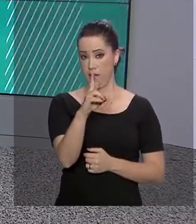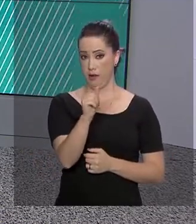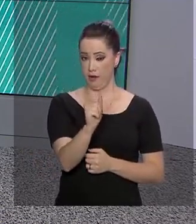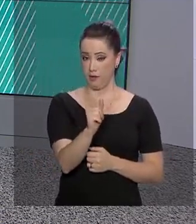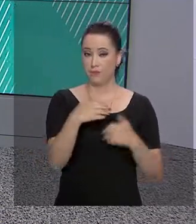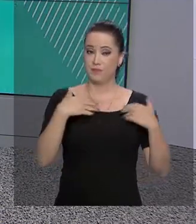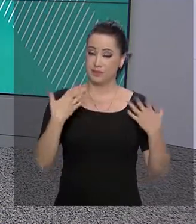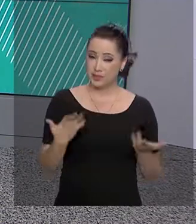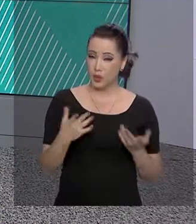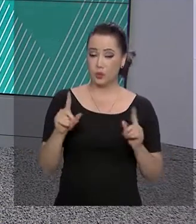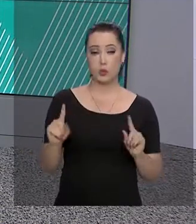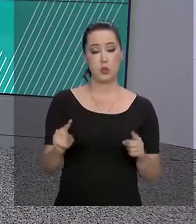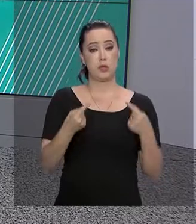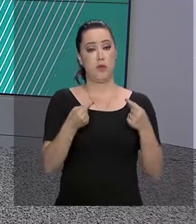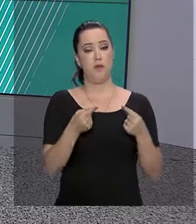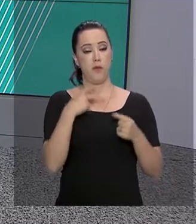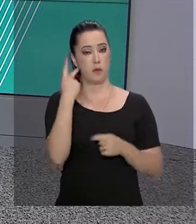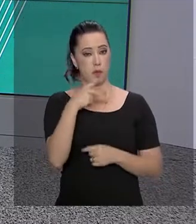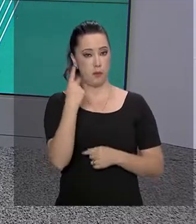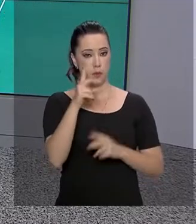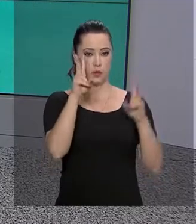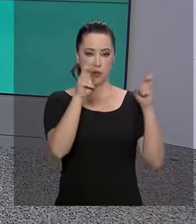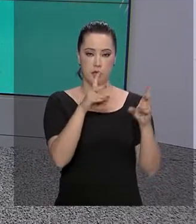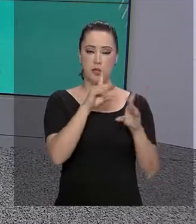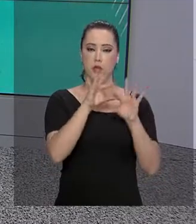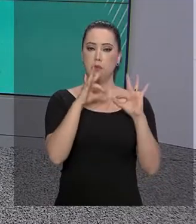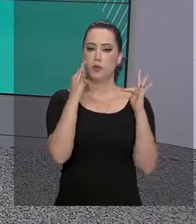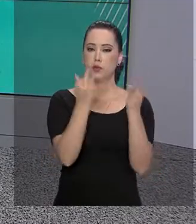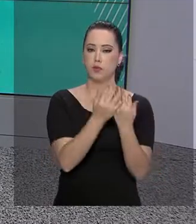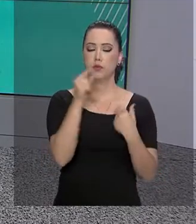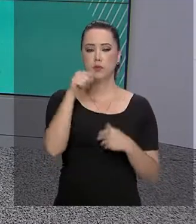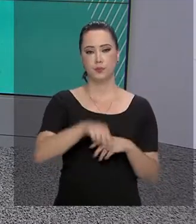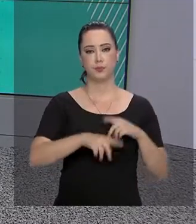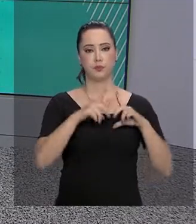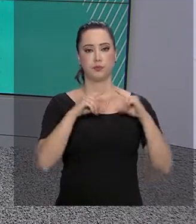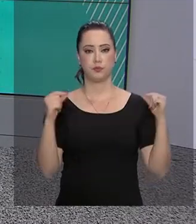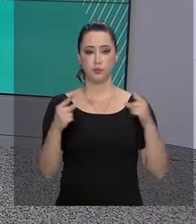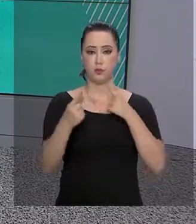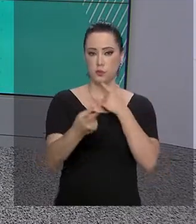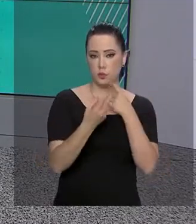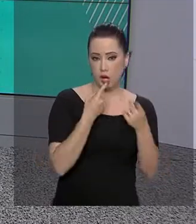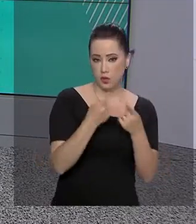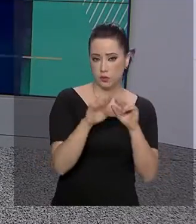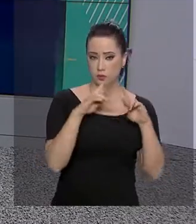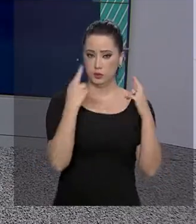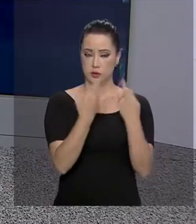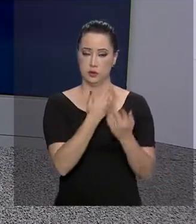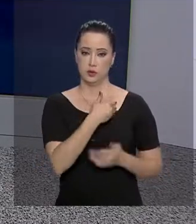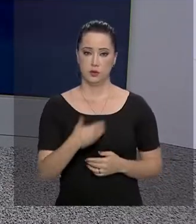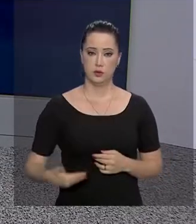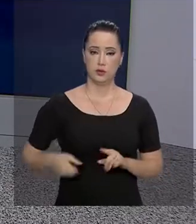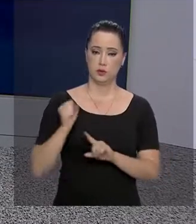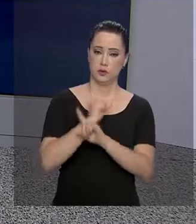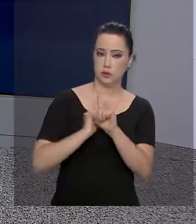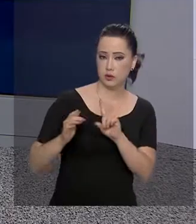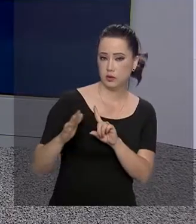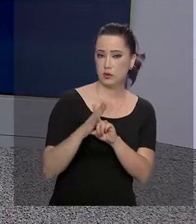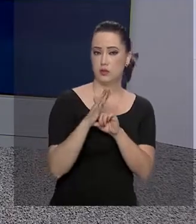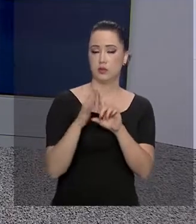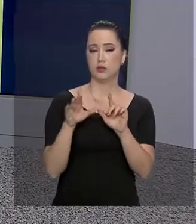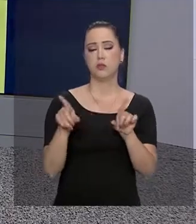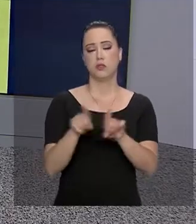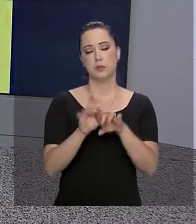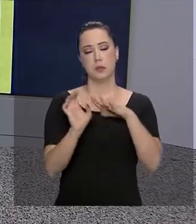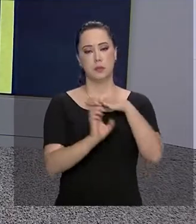para essa parcela da população foram tema de um fórum aqui em Brasília. O debate reuniu governo, sociedade civil